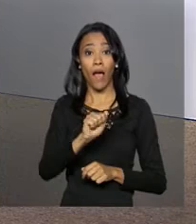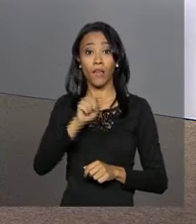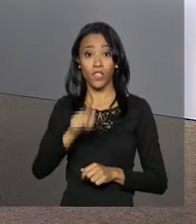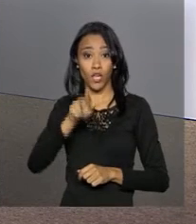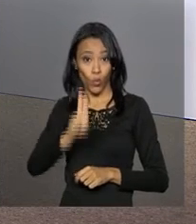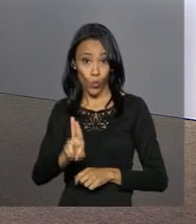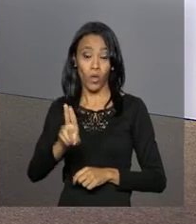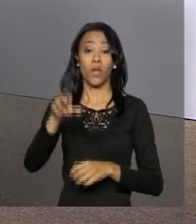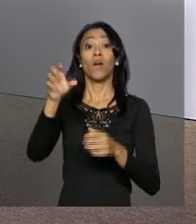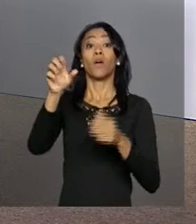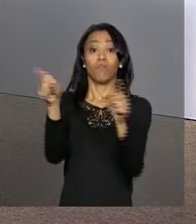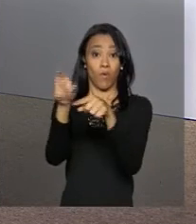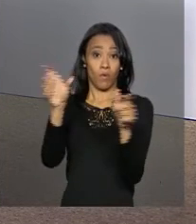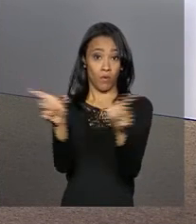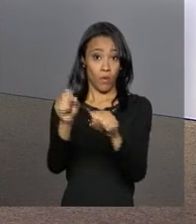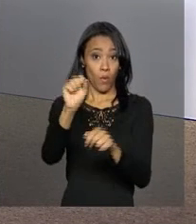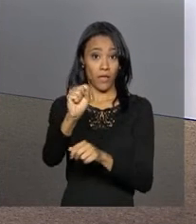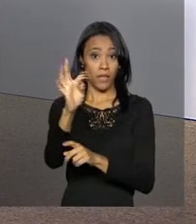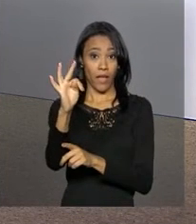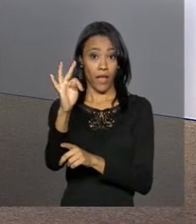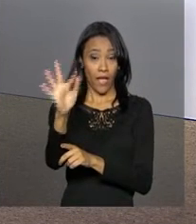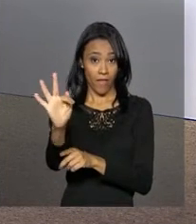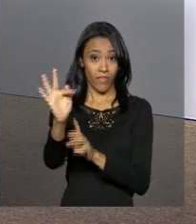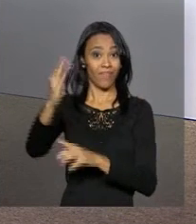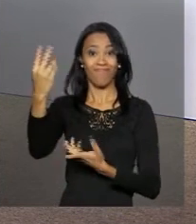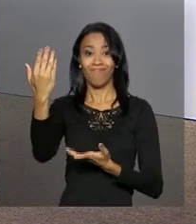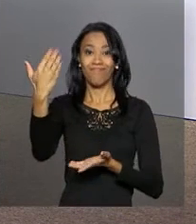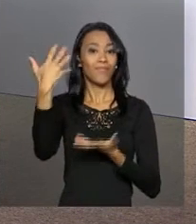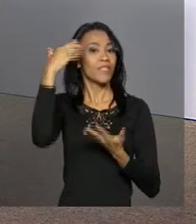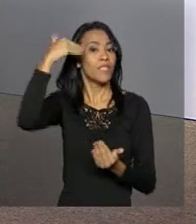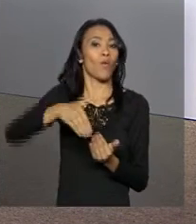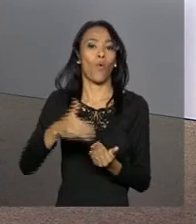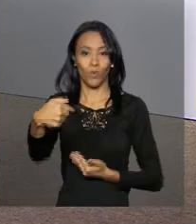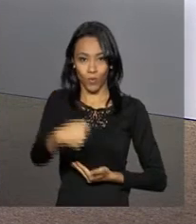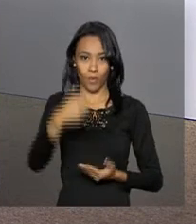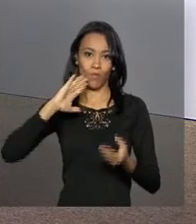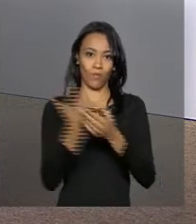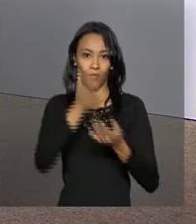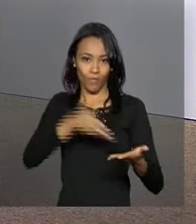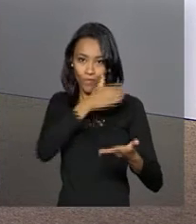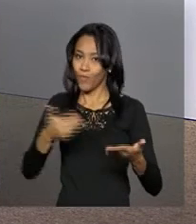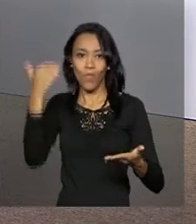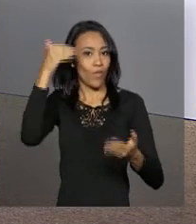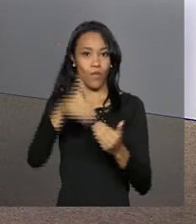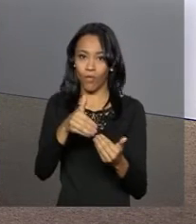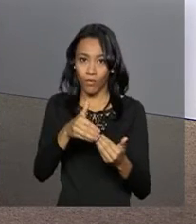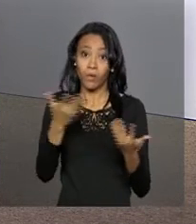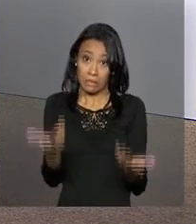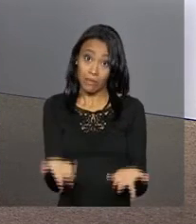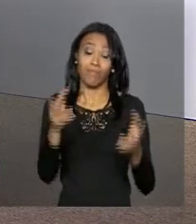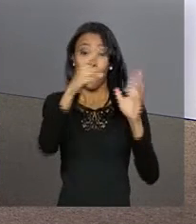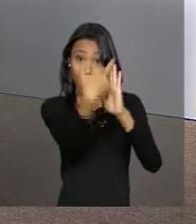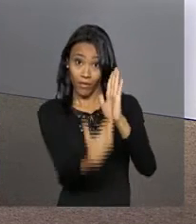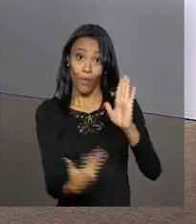negado pelo Supremo Tribunal Federal em sessão extraordinária que terminou esta madrugada. Segundo a AGU, relatório da comissão